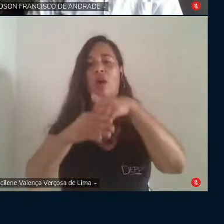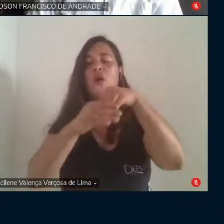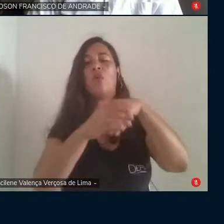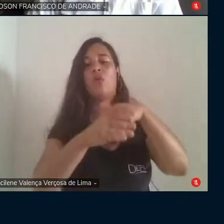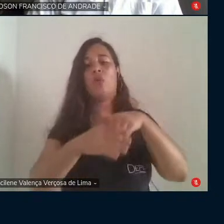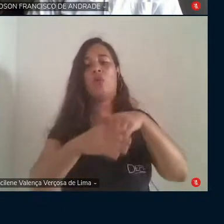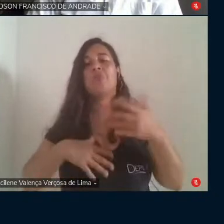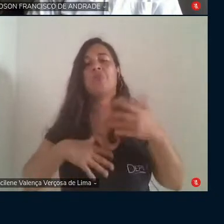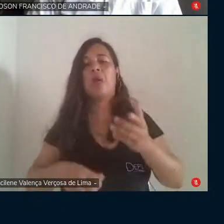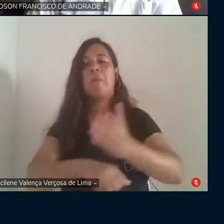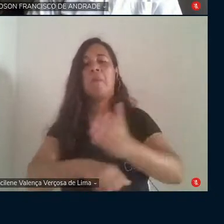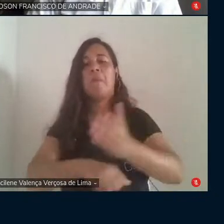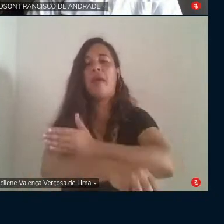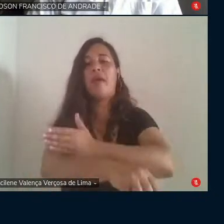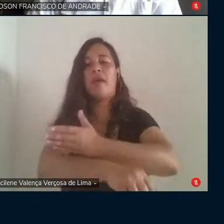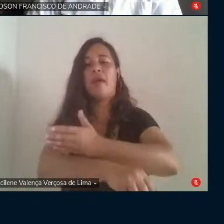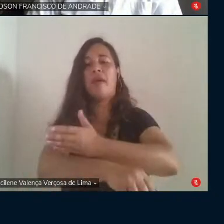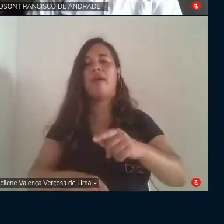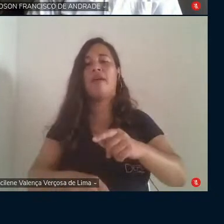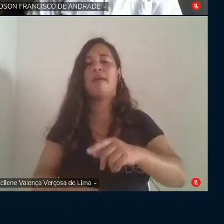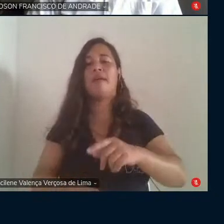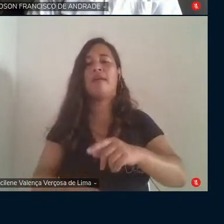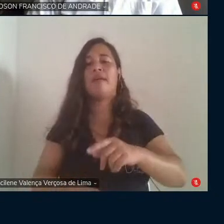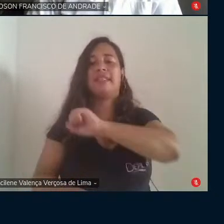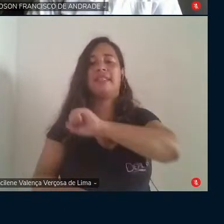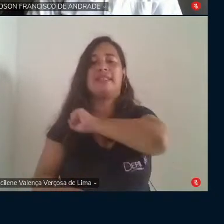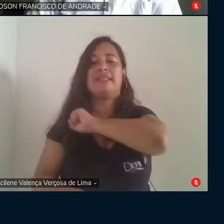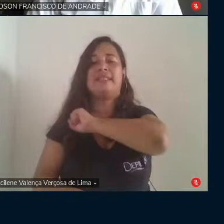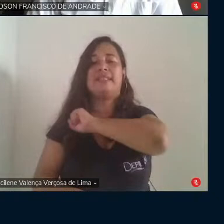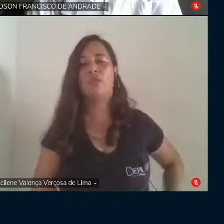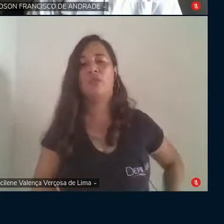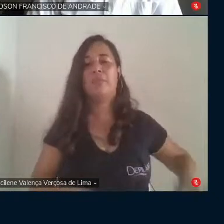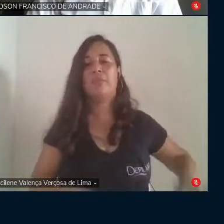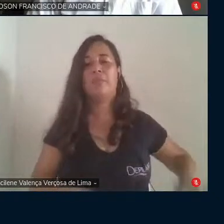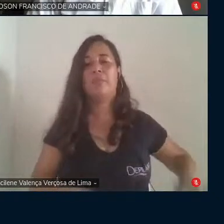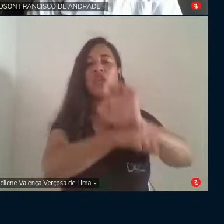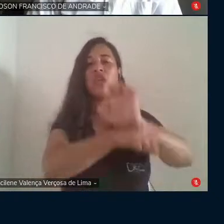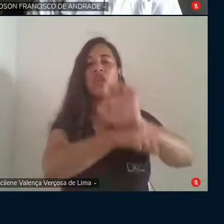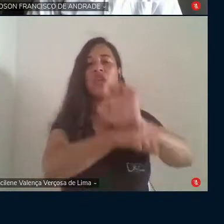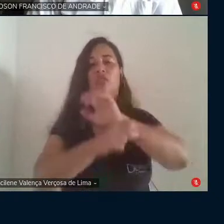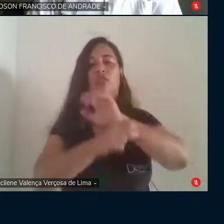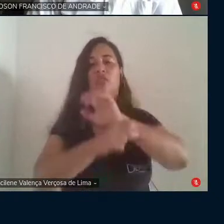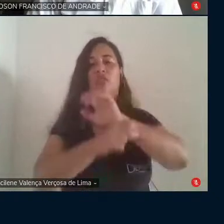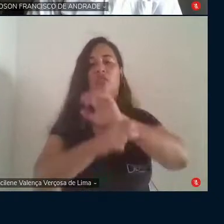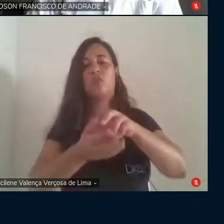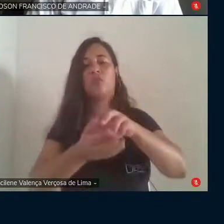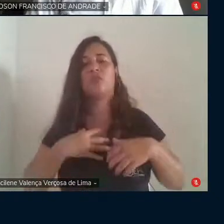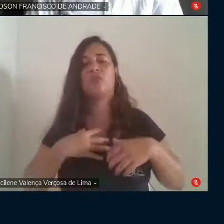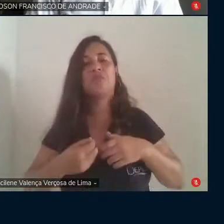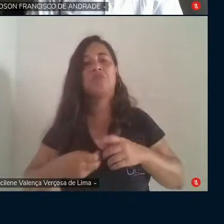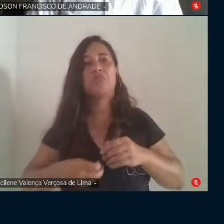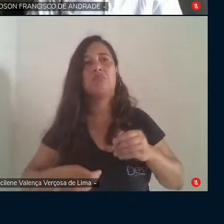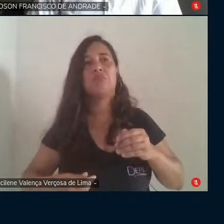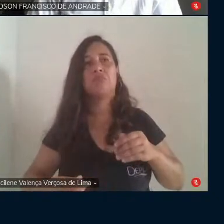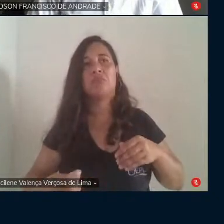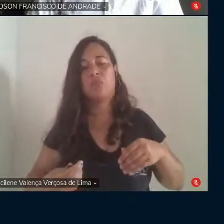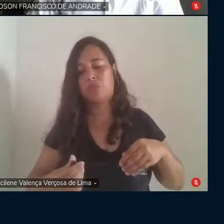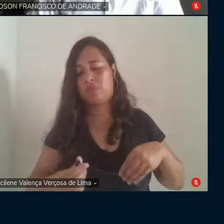-candidata senadora pelo Estado de Pernambuco, já nos traz, Edson, a primeira